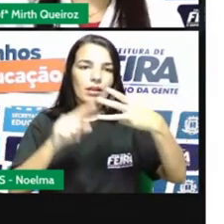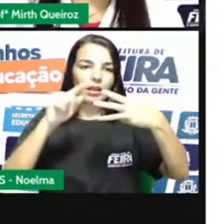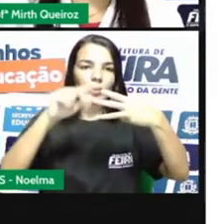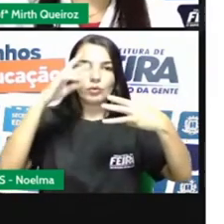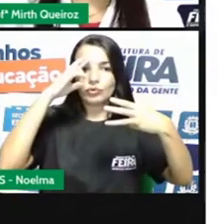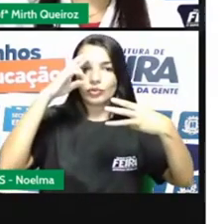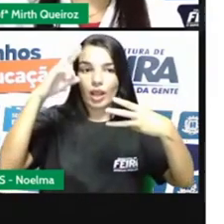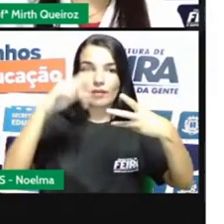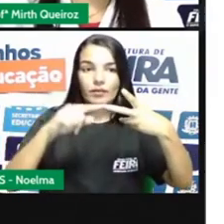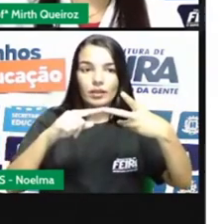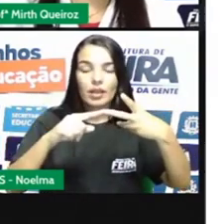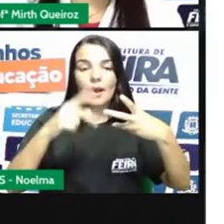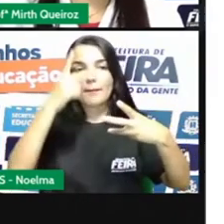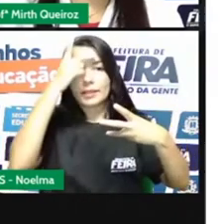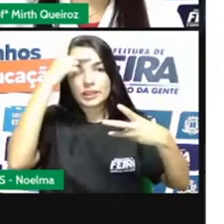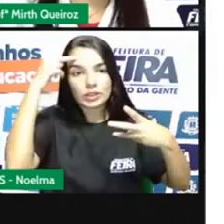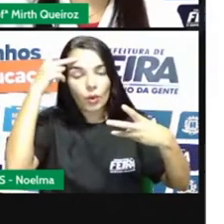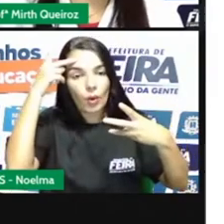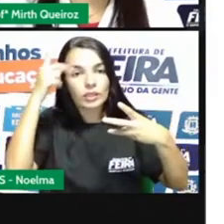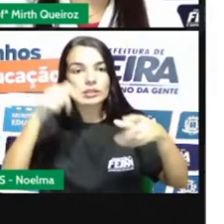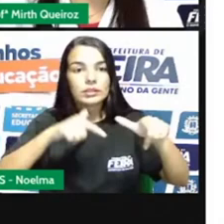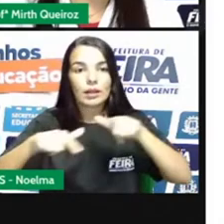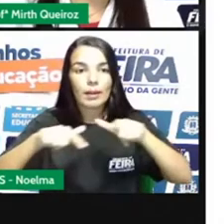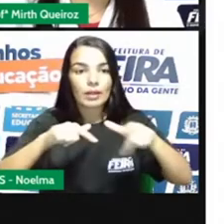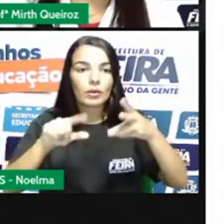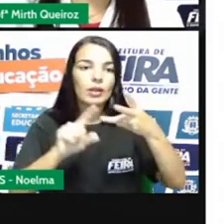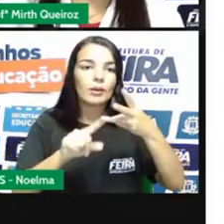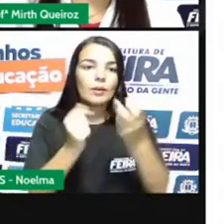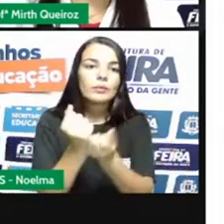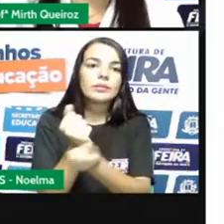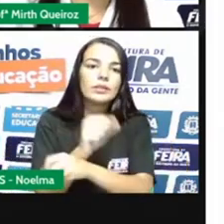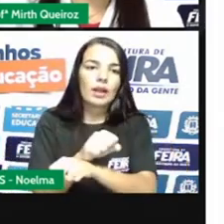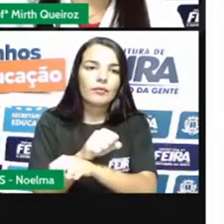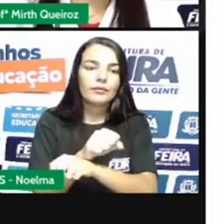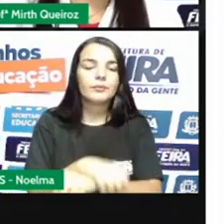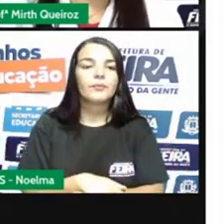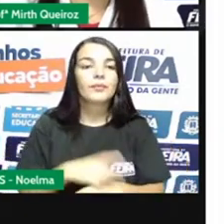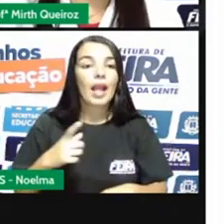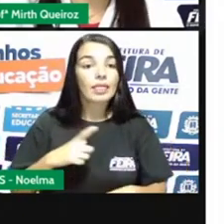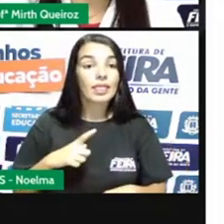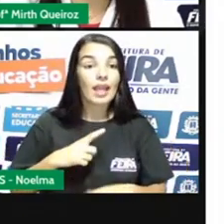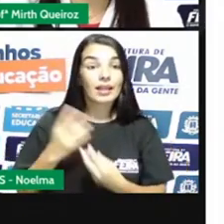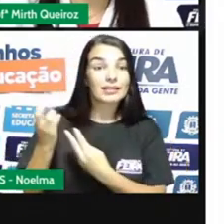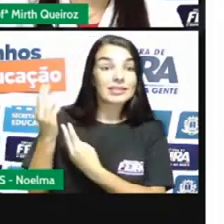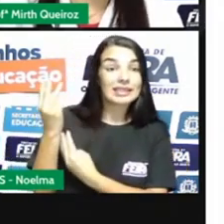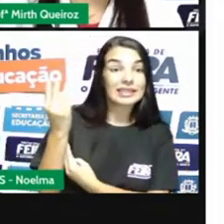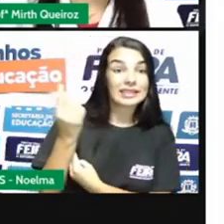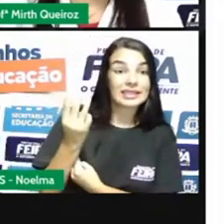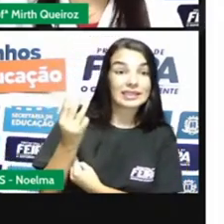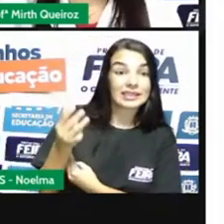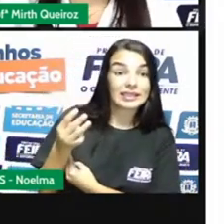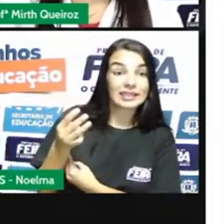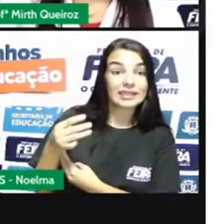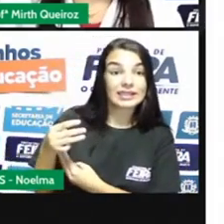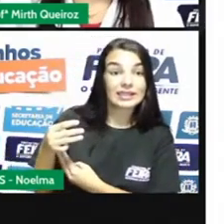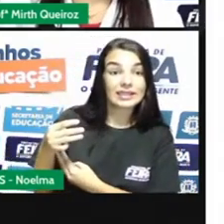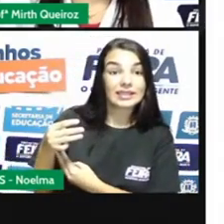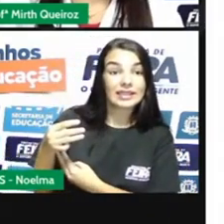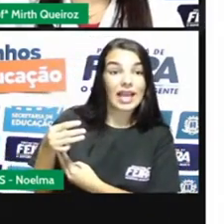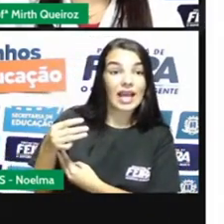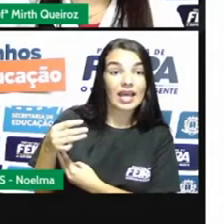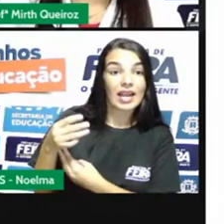Aqui nós temos, assim, uma cidade de Mariana e Sabará, ao lado de Vila Rica, né? Que foram locais